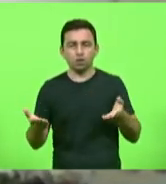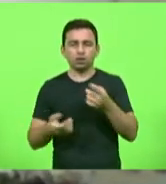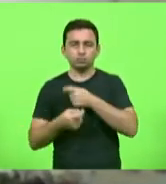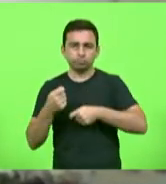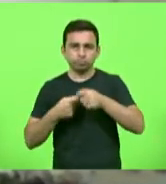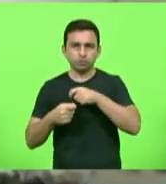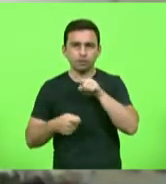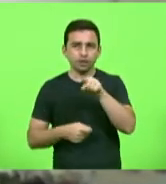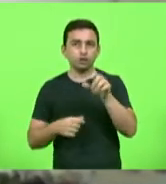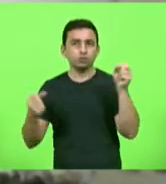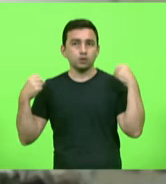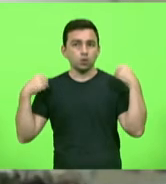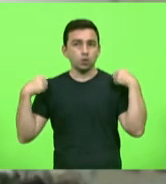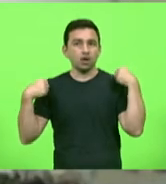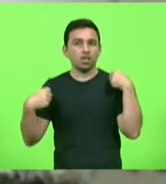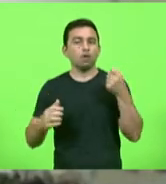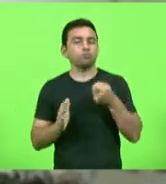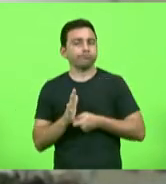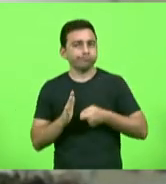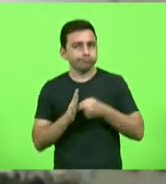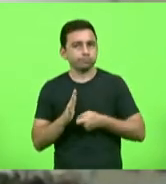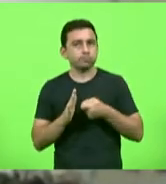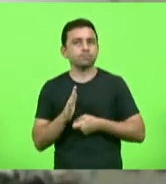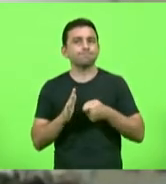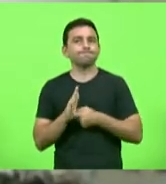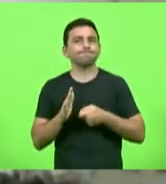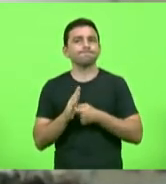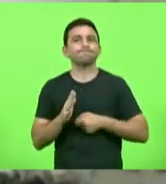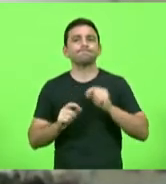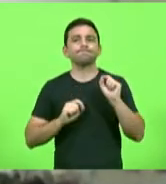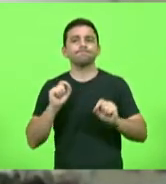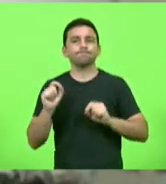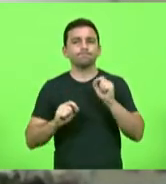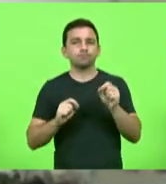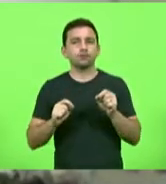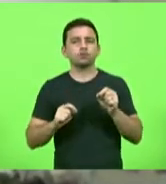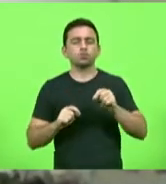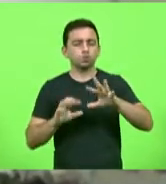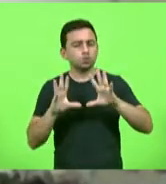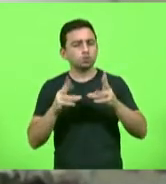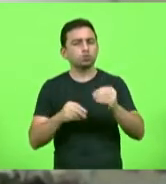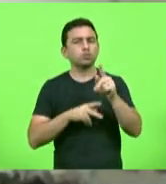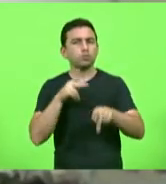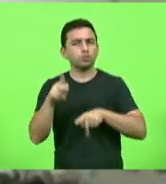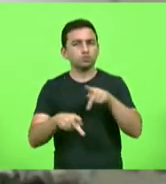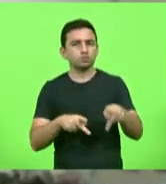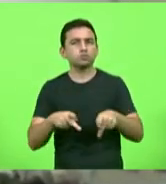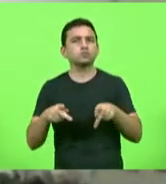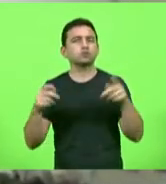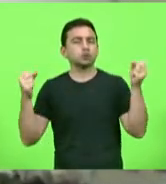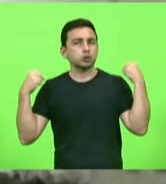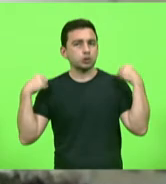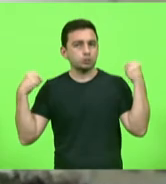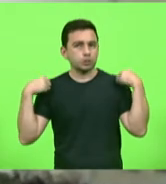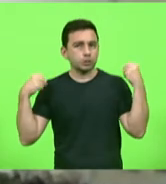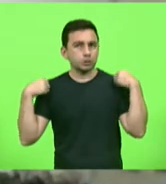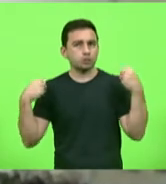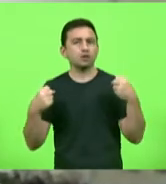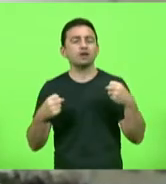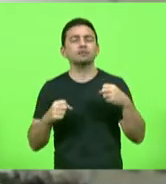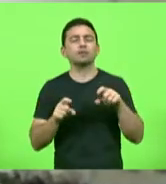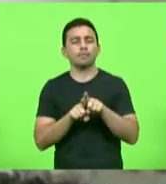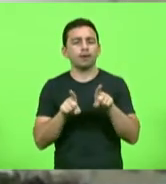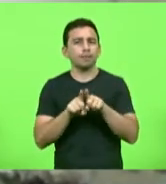Chapecó eu tenho obrigação de trazer para os chapecoenses para os catarinenses e para